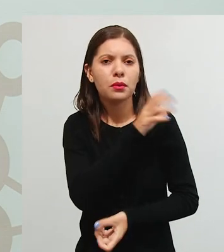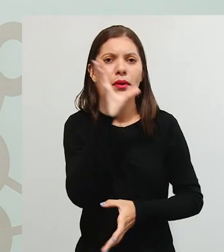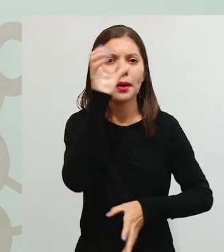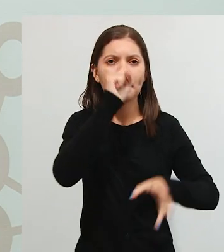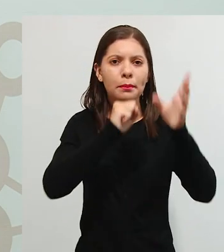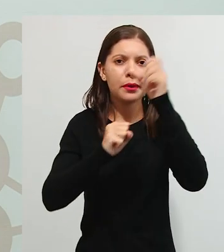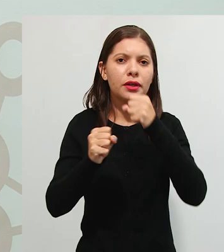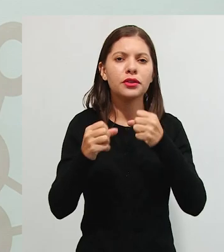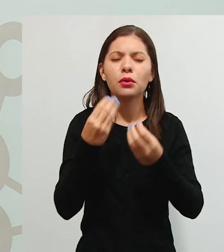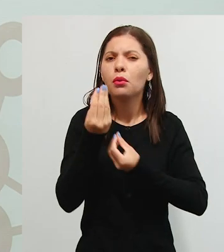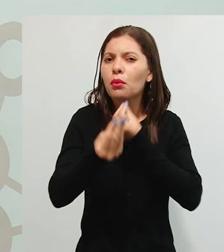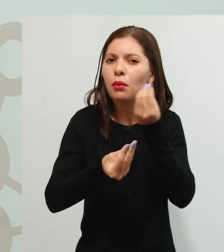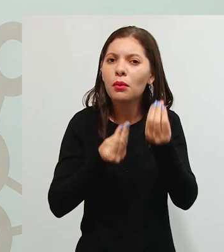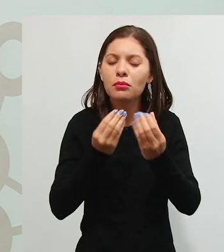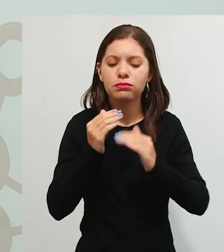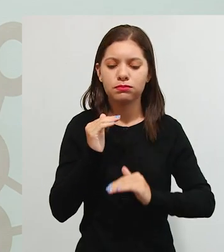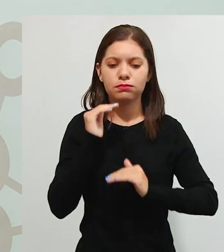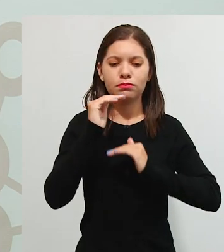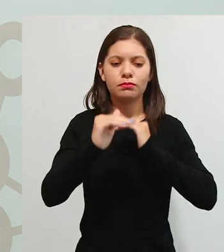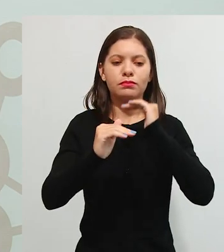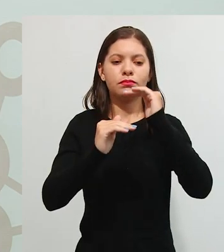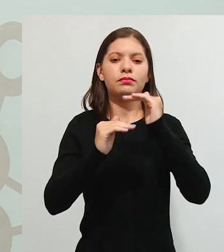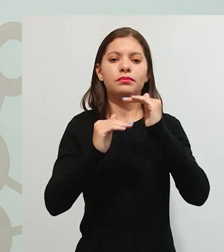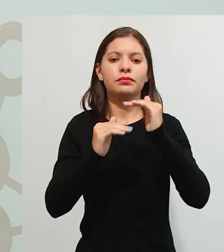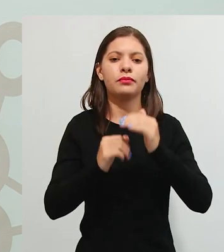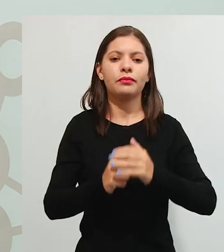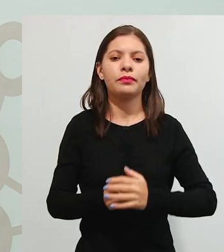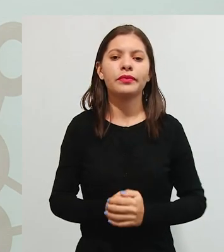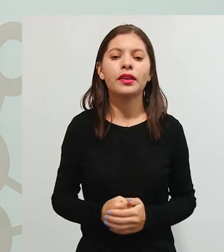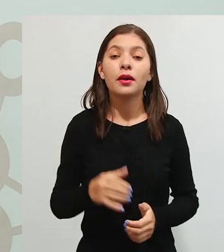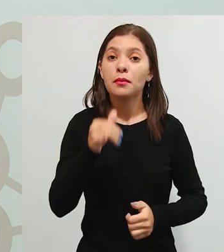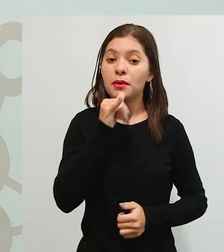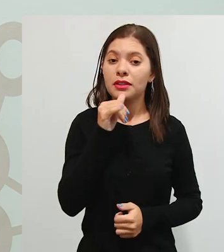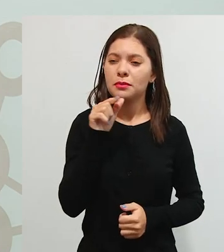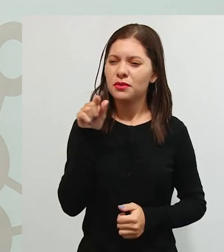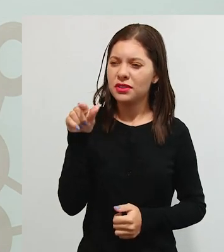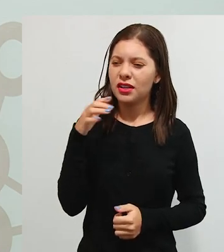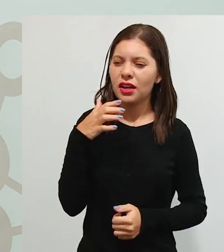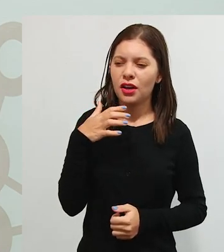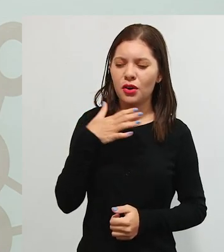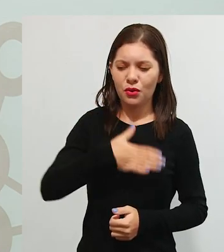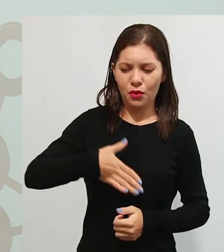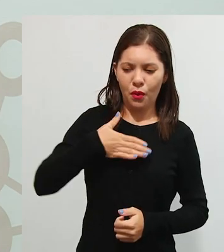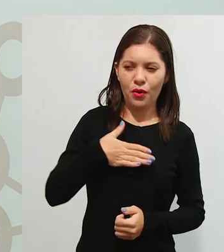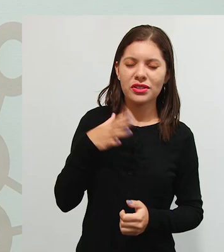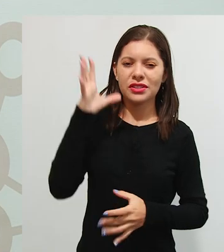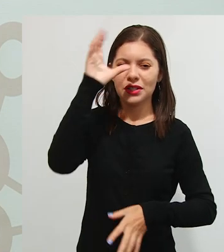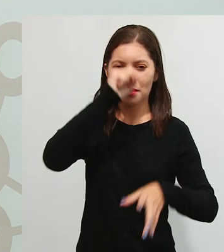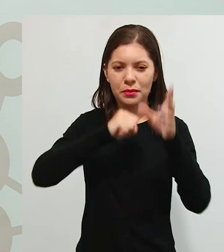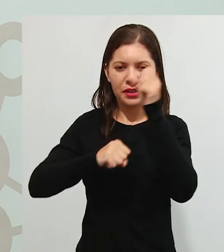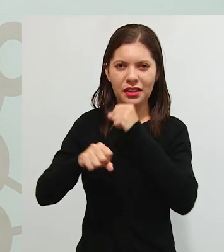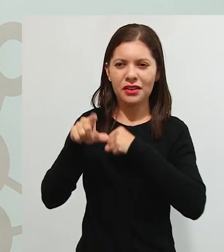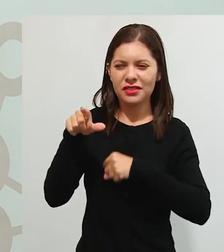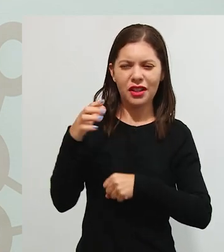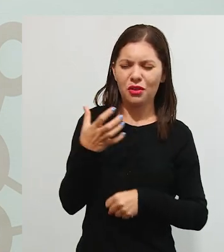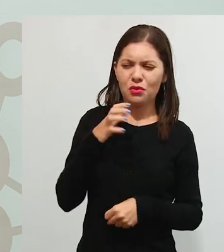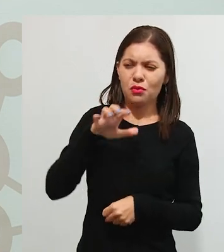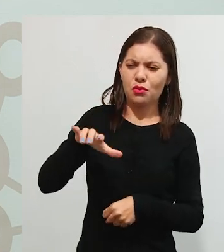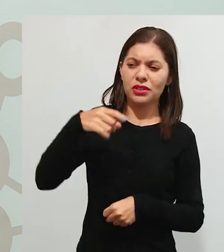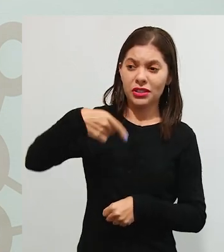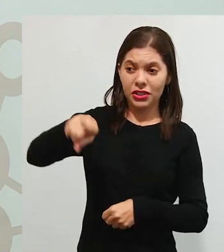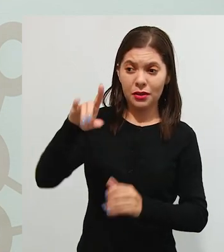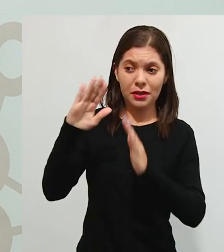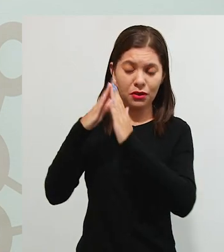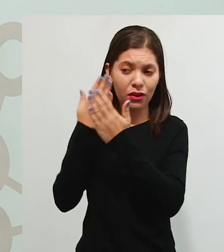como ele se desenvolve. Então, quando a gente fala assim, para uma criança, você gosta de aprender, mas você não